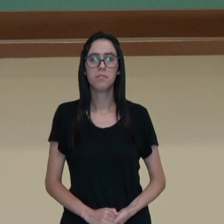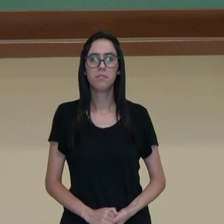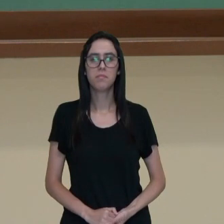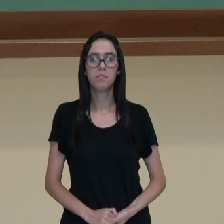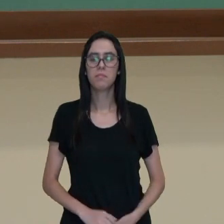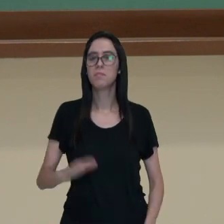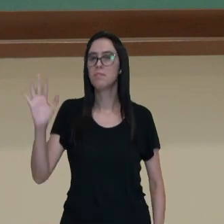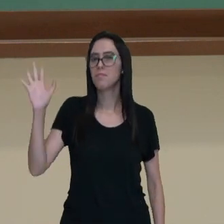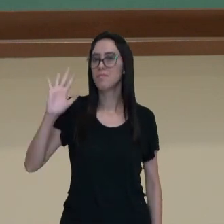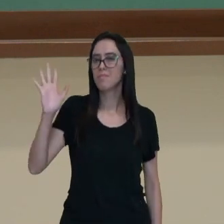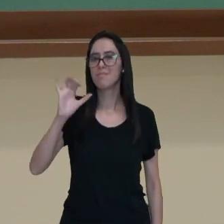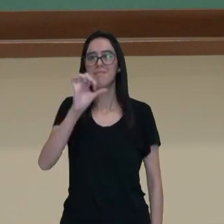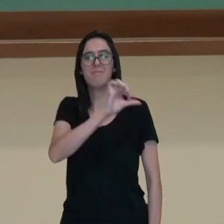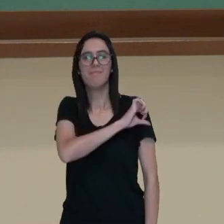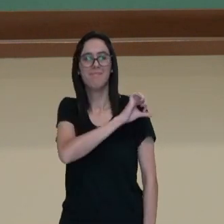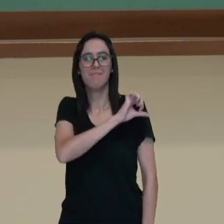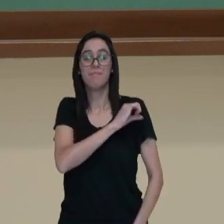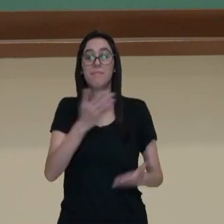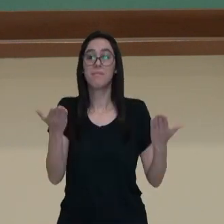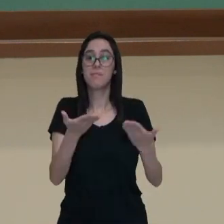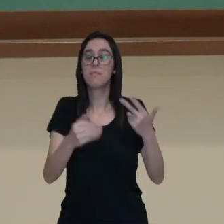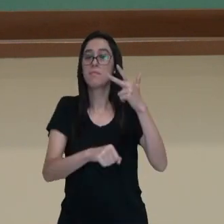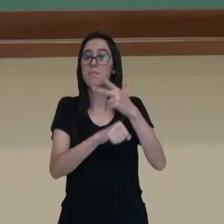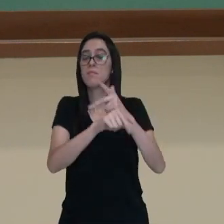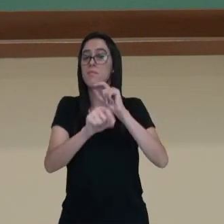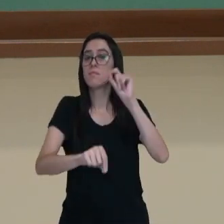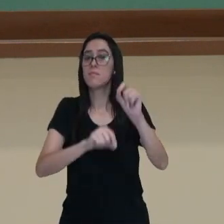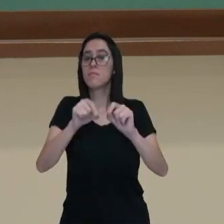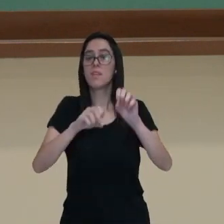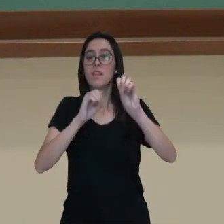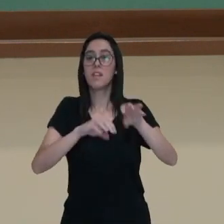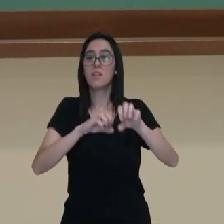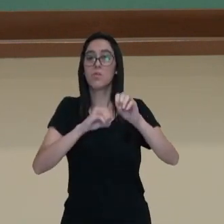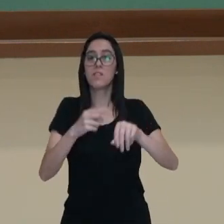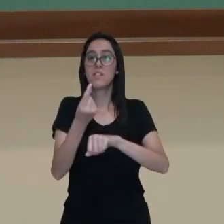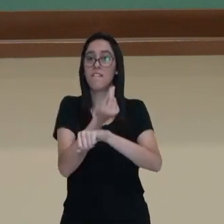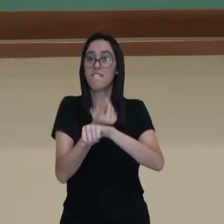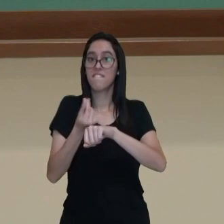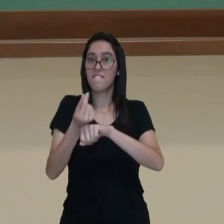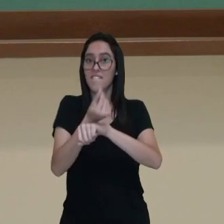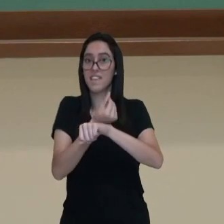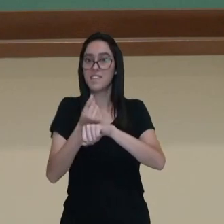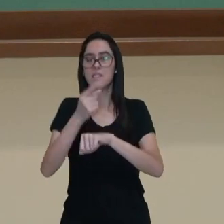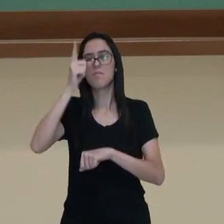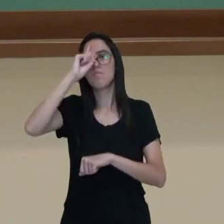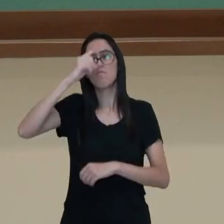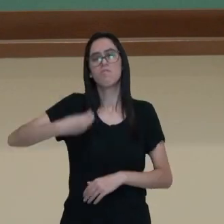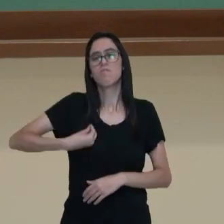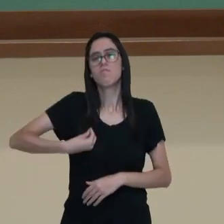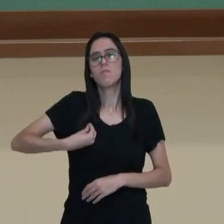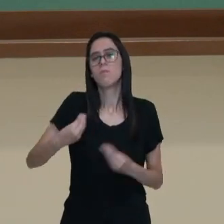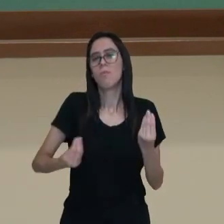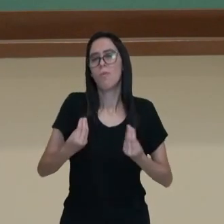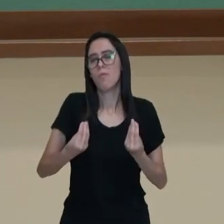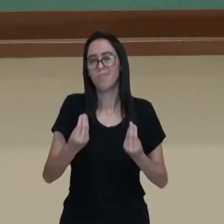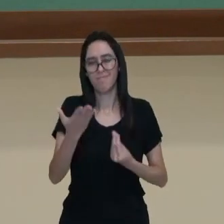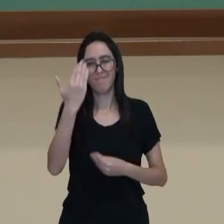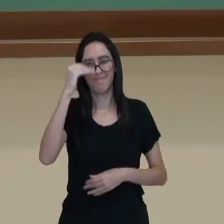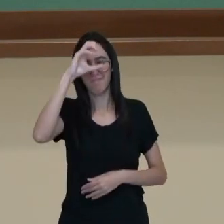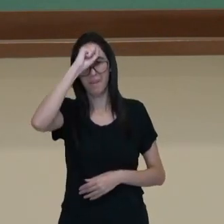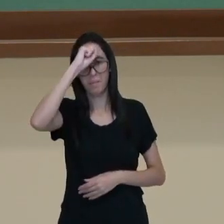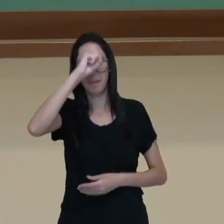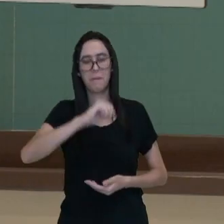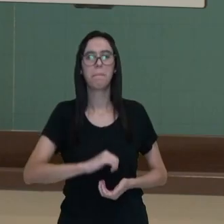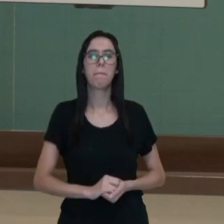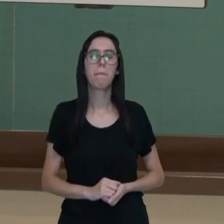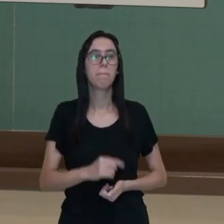Olá, estudantes do nono ano. Nesse vídeo vamos falar sobre educação financeira no cotidiano. Vamos aprender um pouquinho? Com o estudo